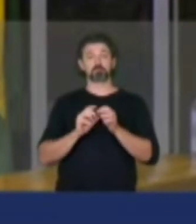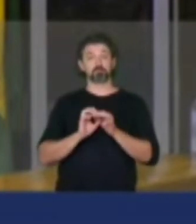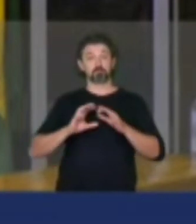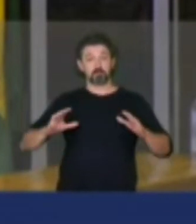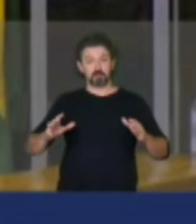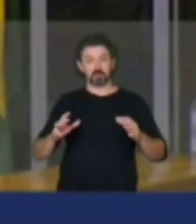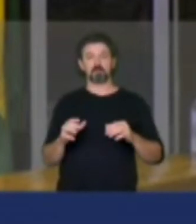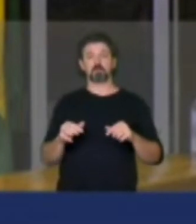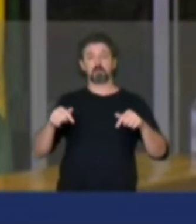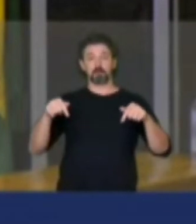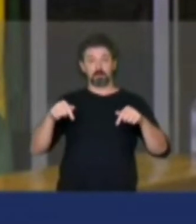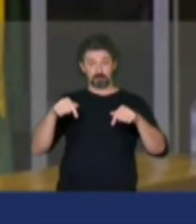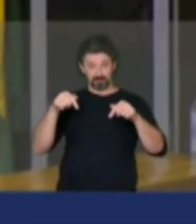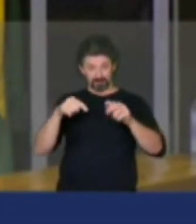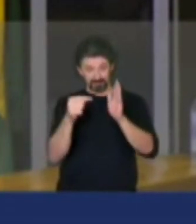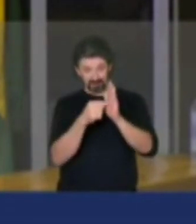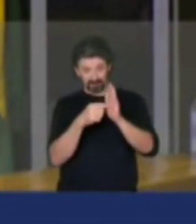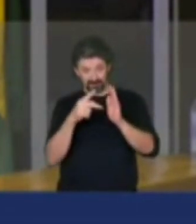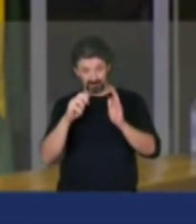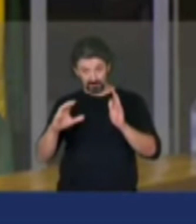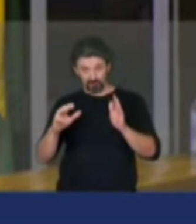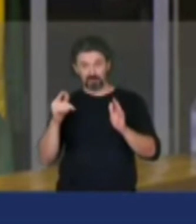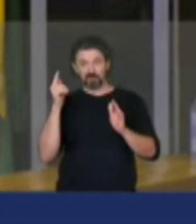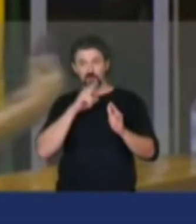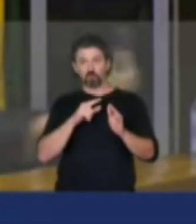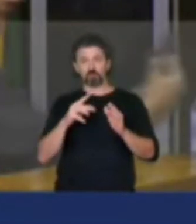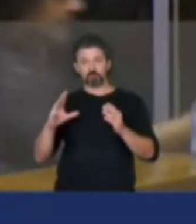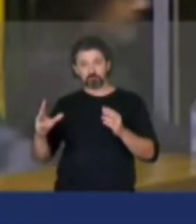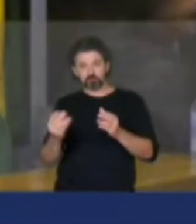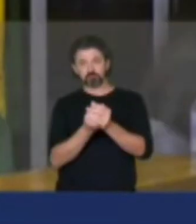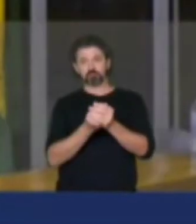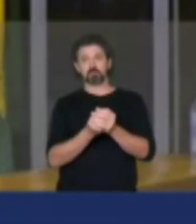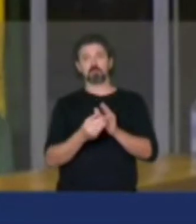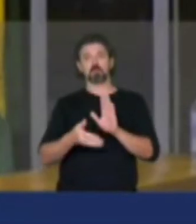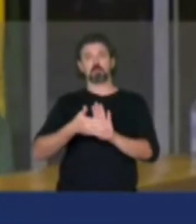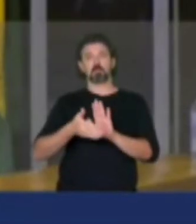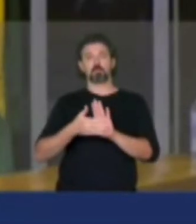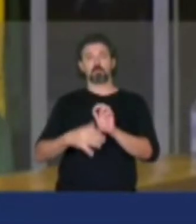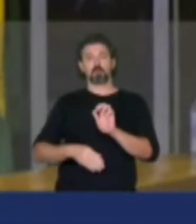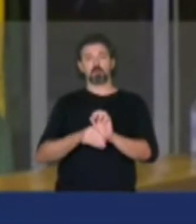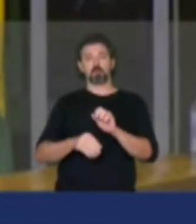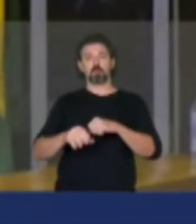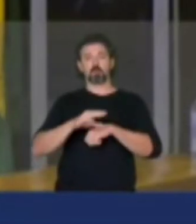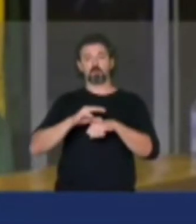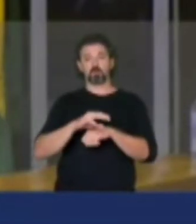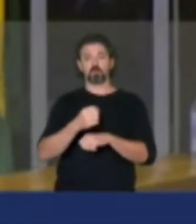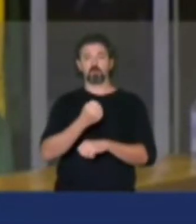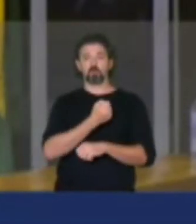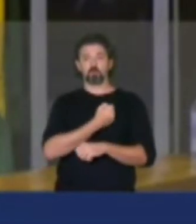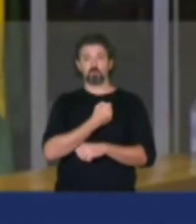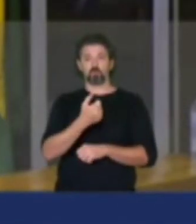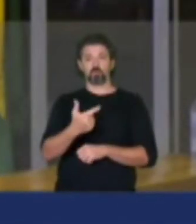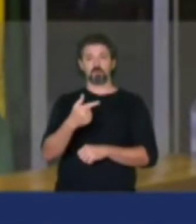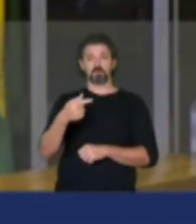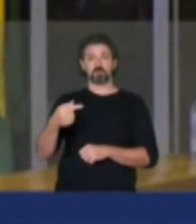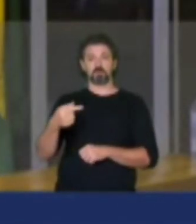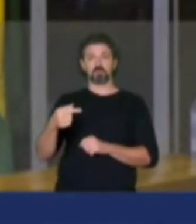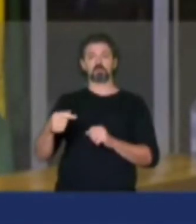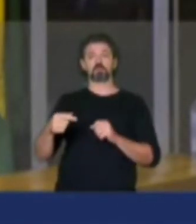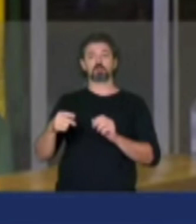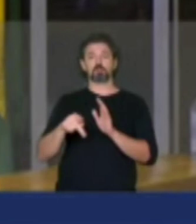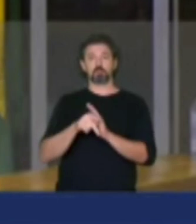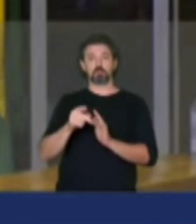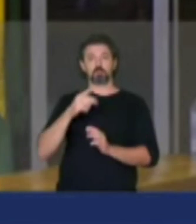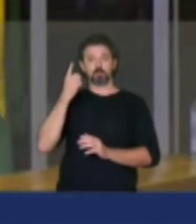nesta PEC a gente possa estar apensando a proposta de emenda constitucional de número 27 do nome do deputado